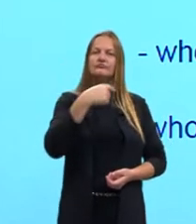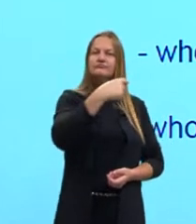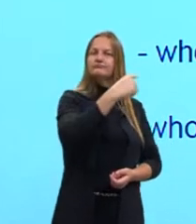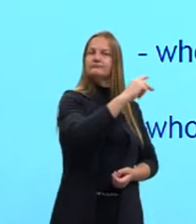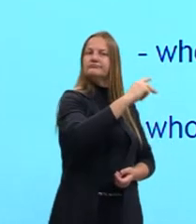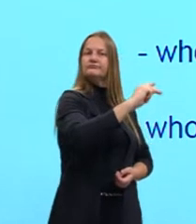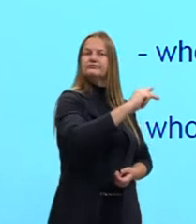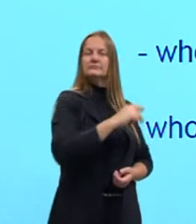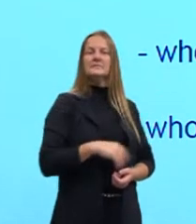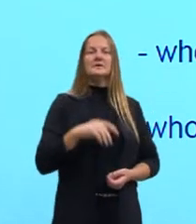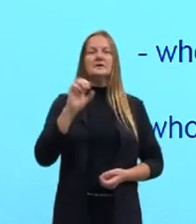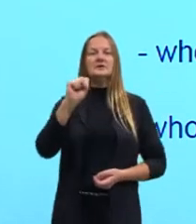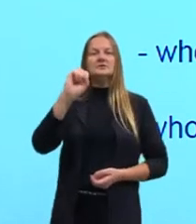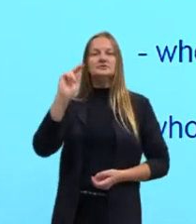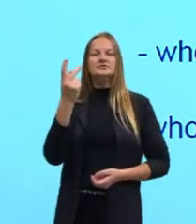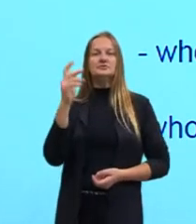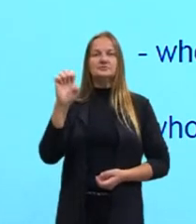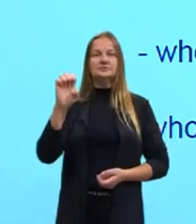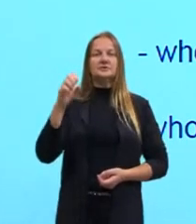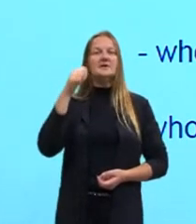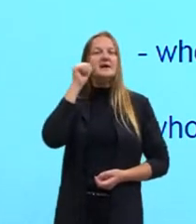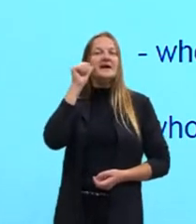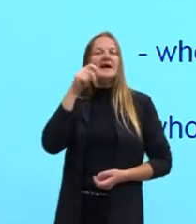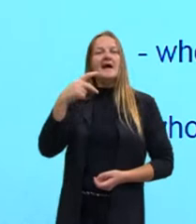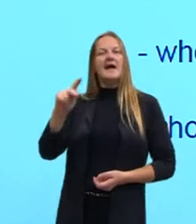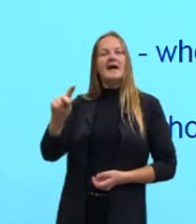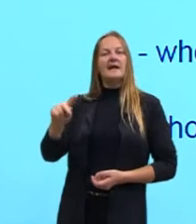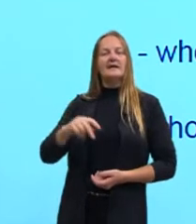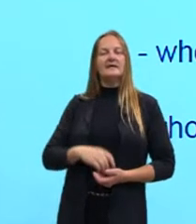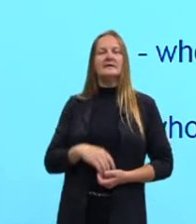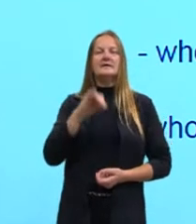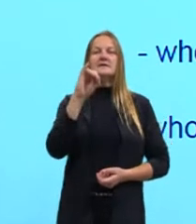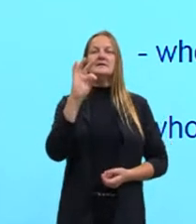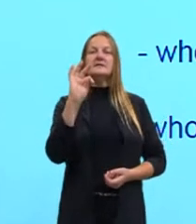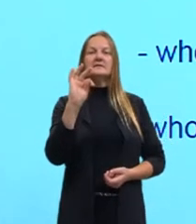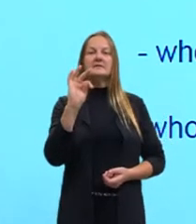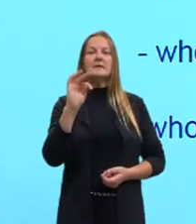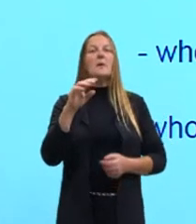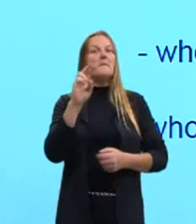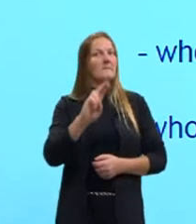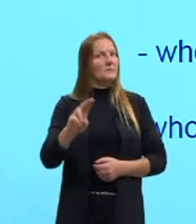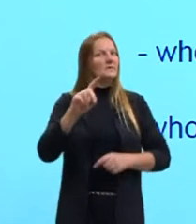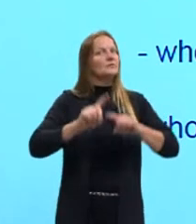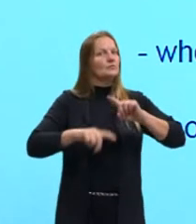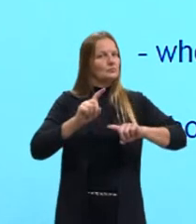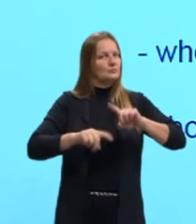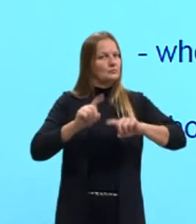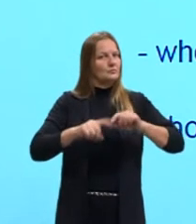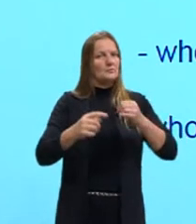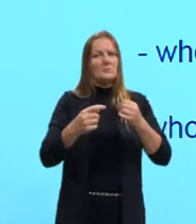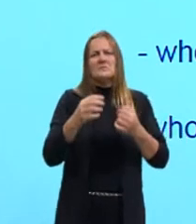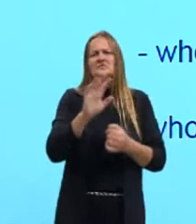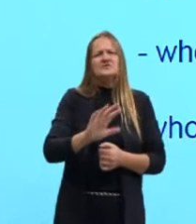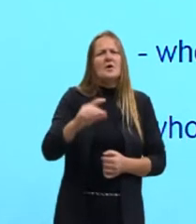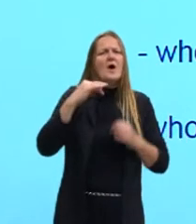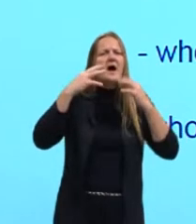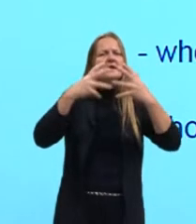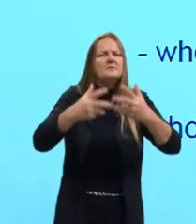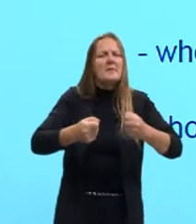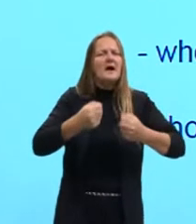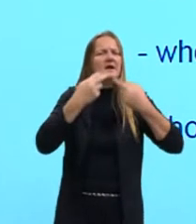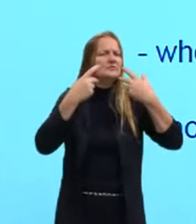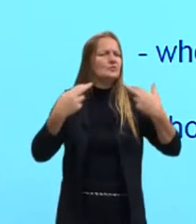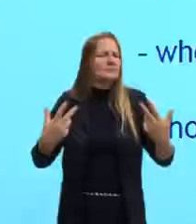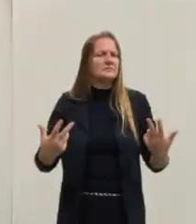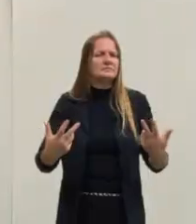she, ela, it, muito utilizado para objetos, animais e coisas.